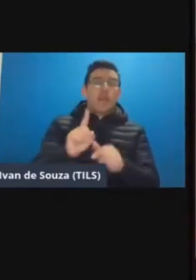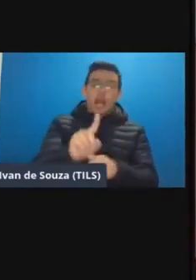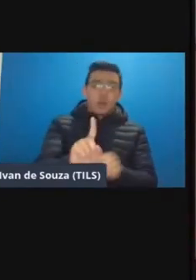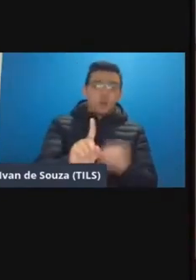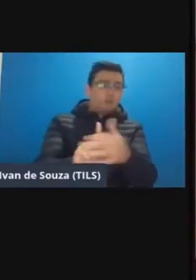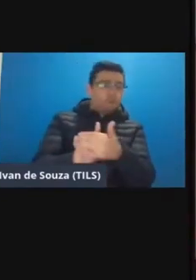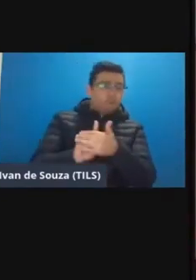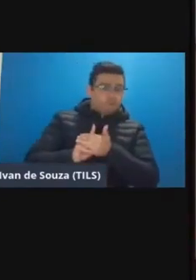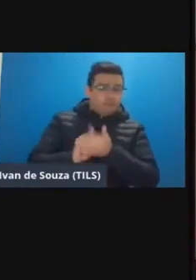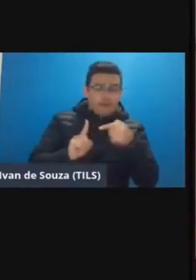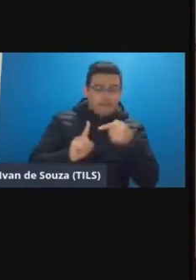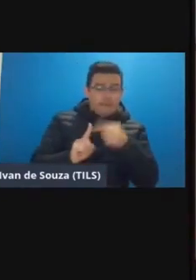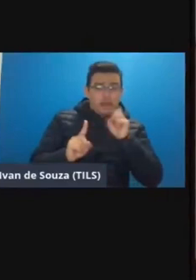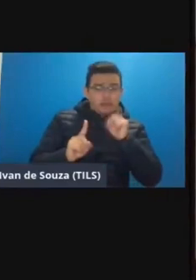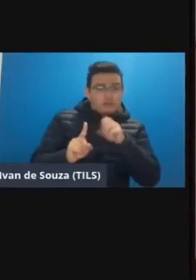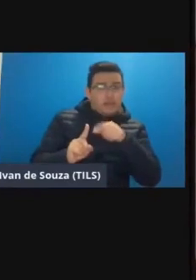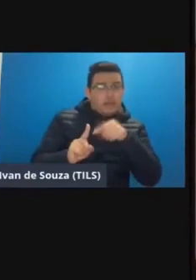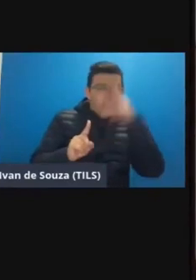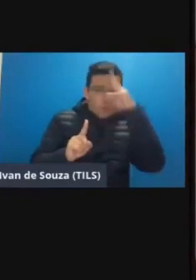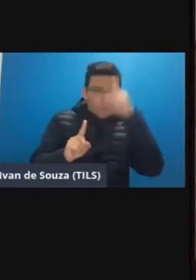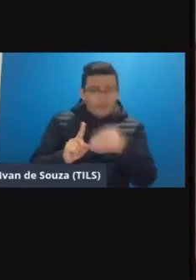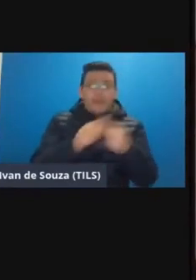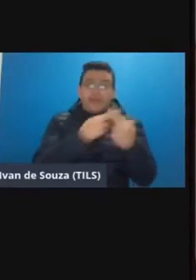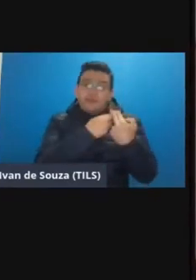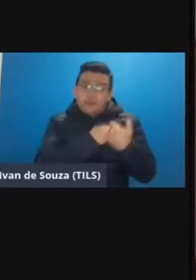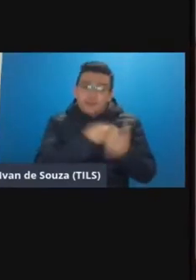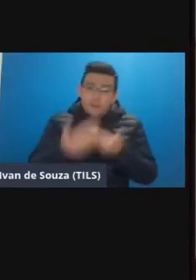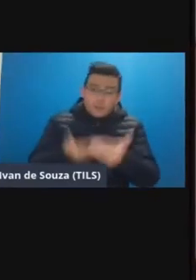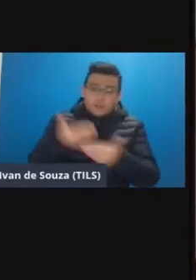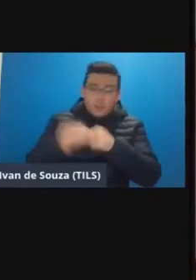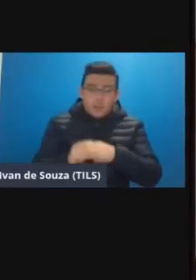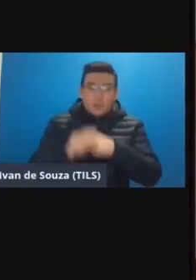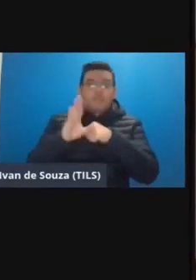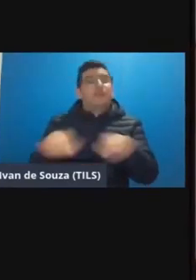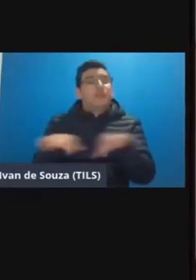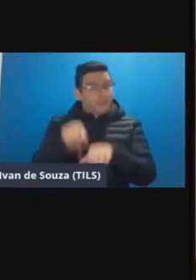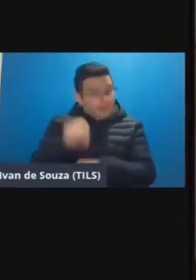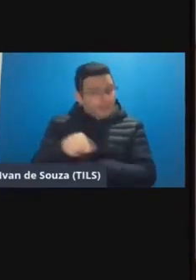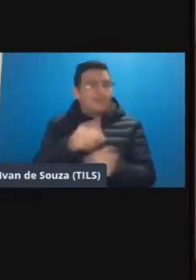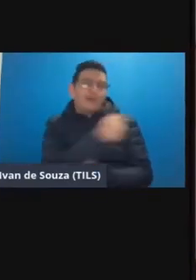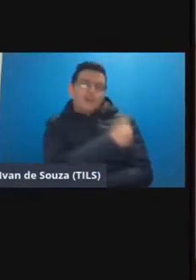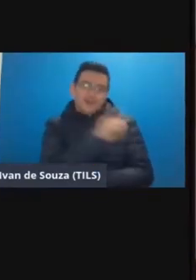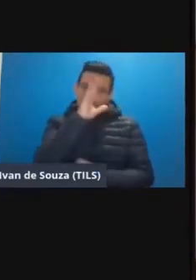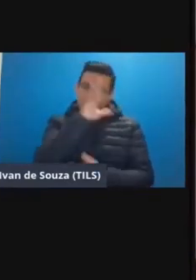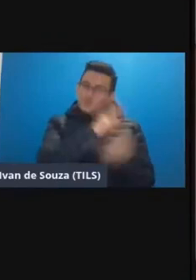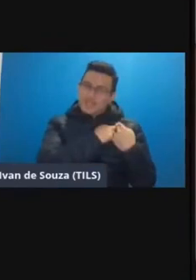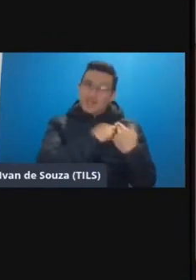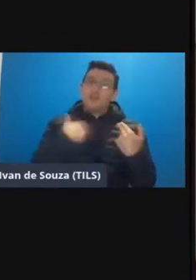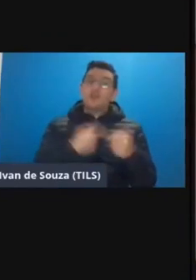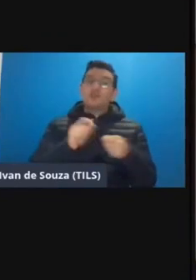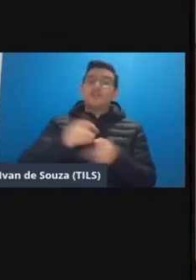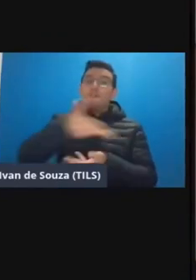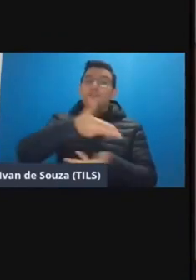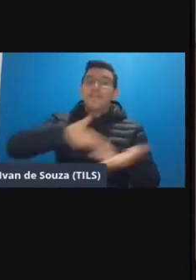que a a responsabilidade da construção do conhecimento também é dele e que nós vamos fazendo a mediação